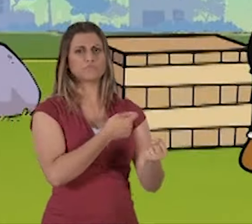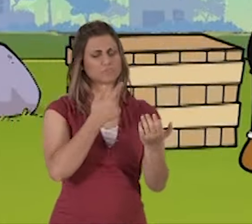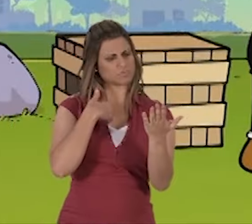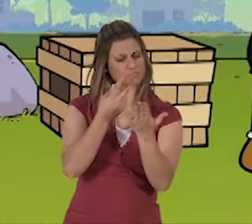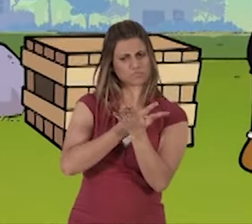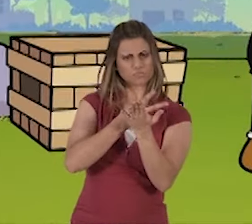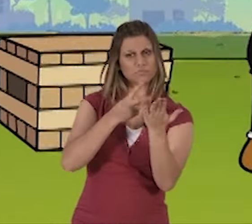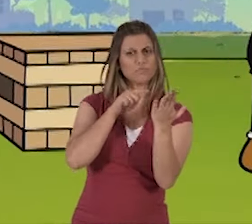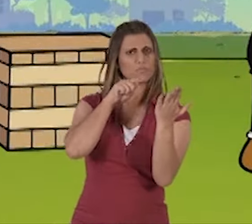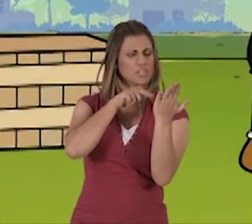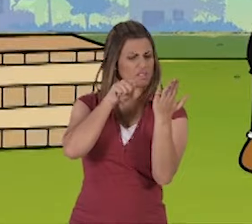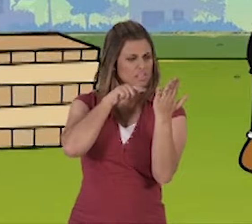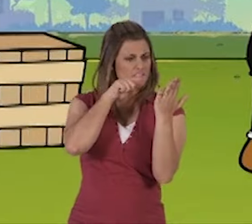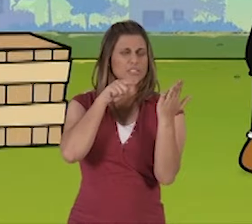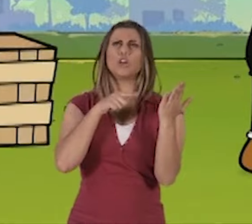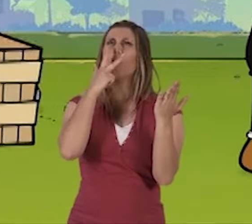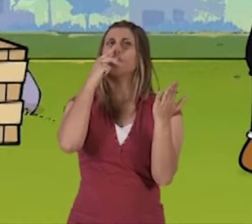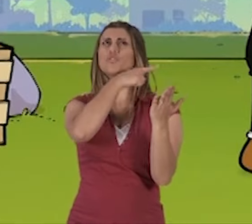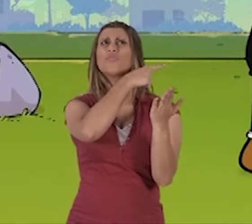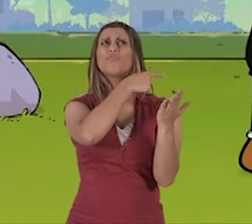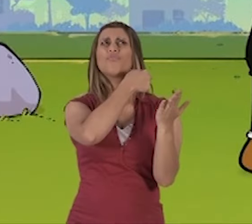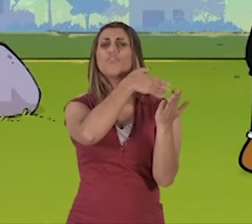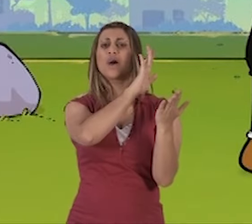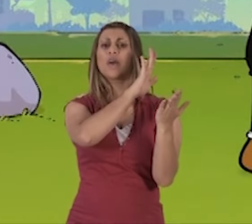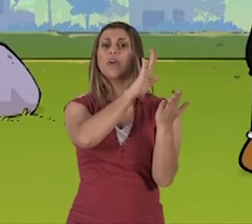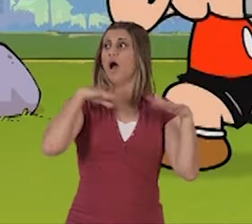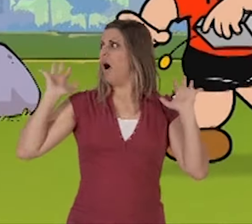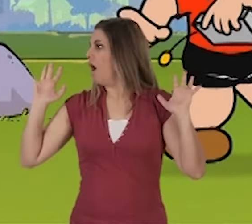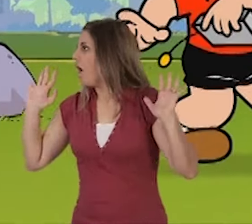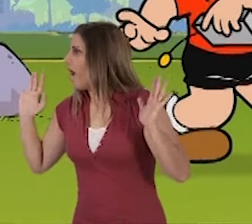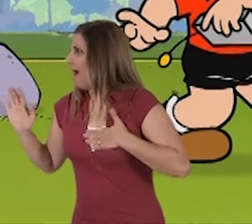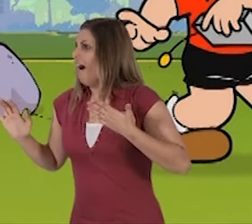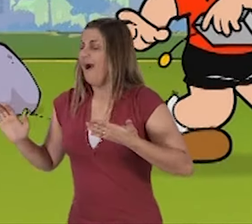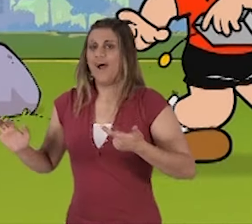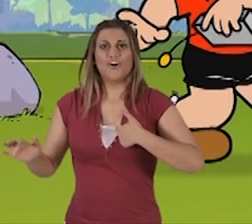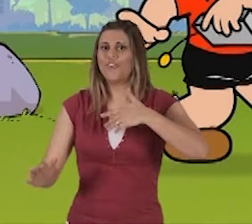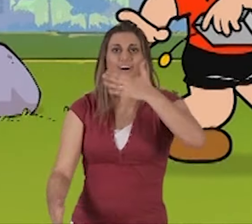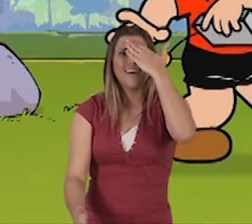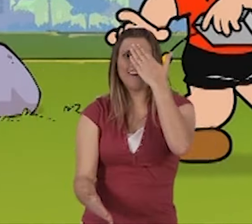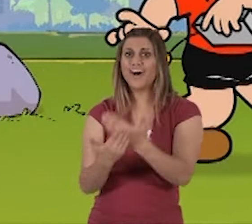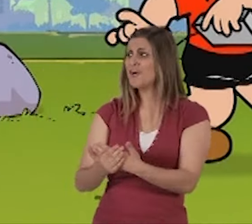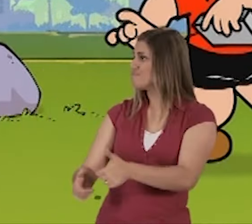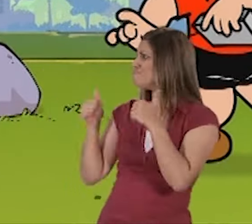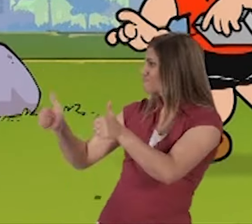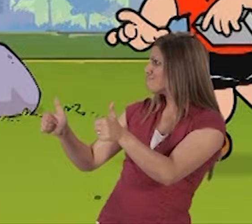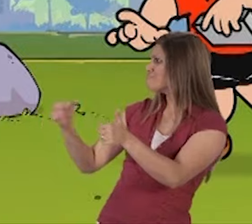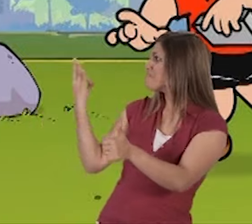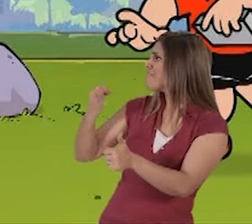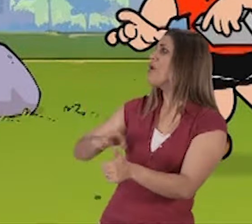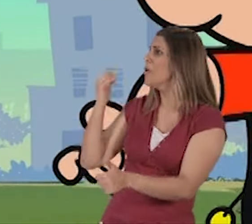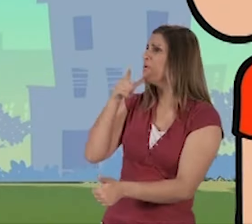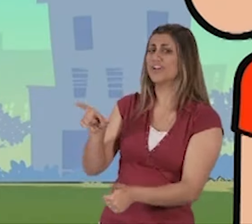Hum, deixa só eu programar aqui, eu acho que eu vou te mandar pro... Ai, não acredito! Ai, funciona!